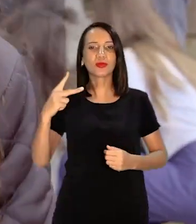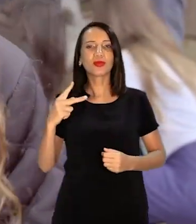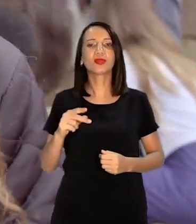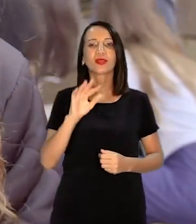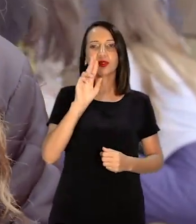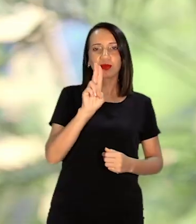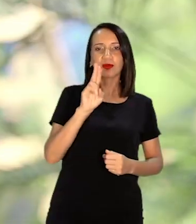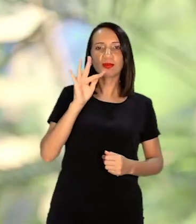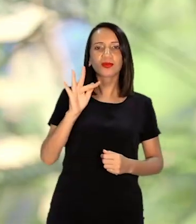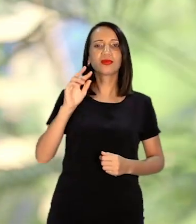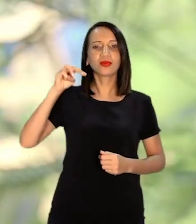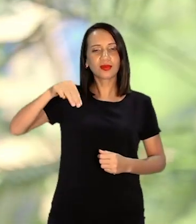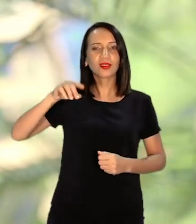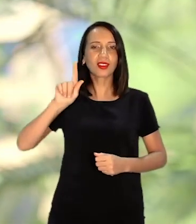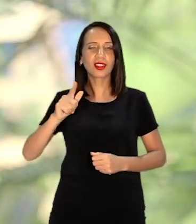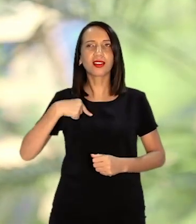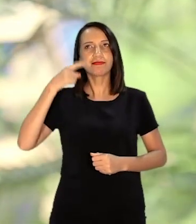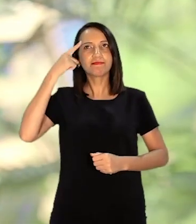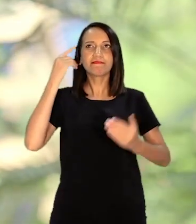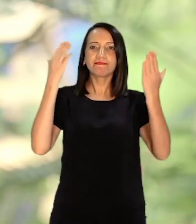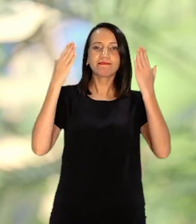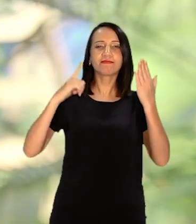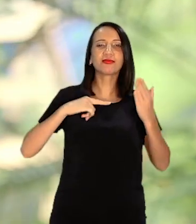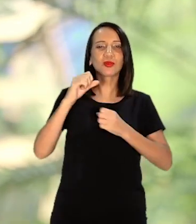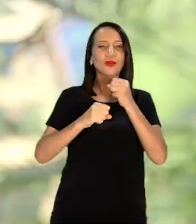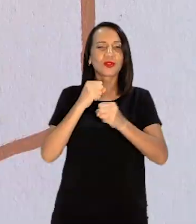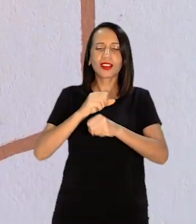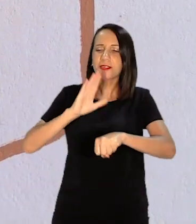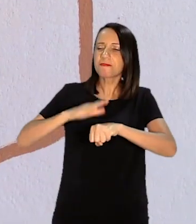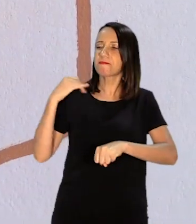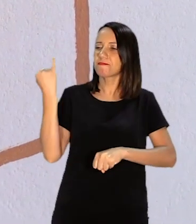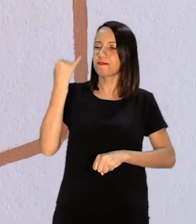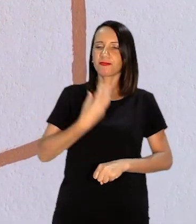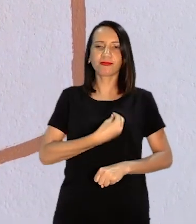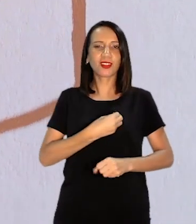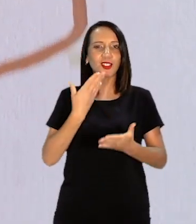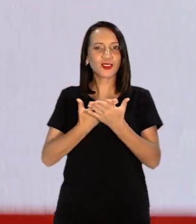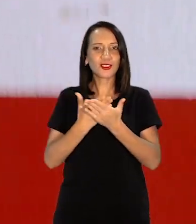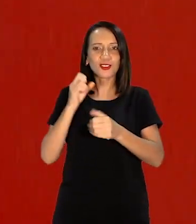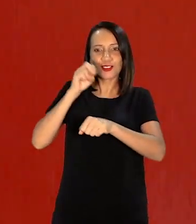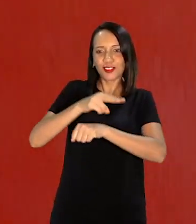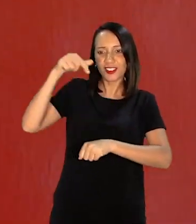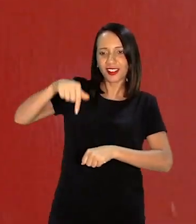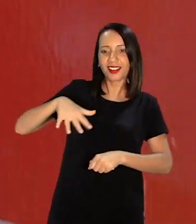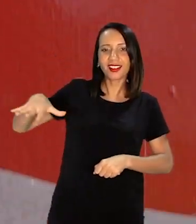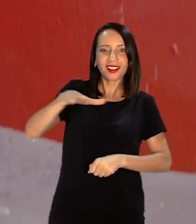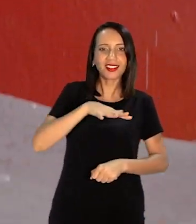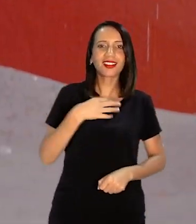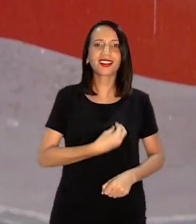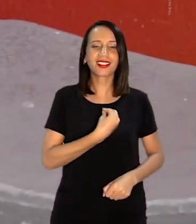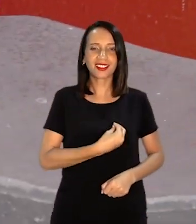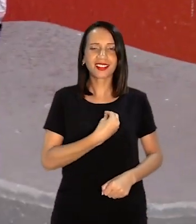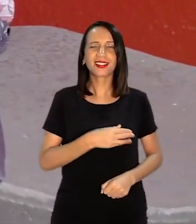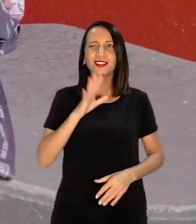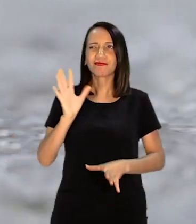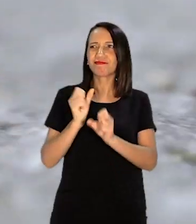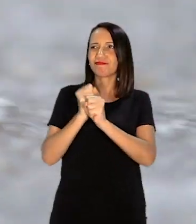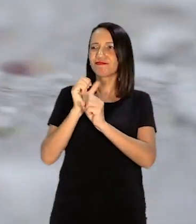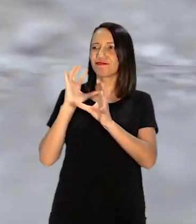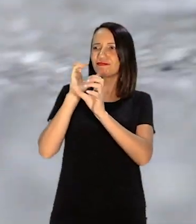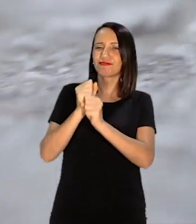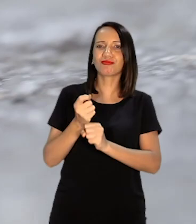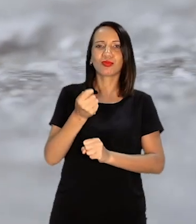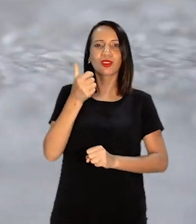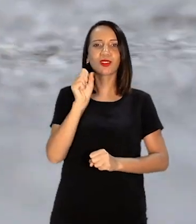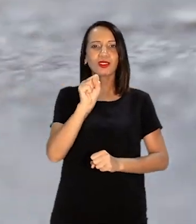prestar psicologia. O ano que eu estudei aqui foi o ano mais importante da minha vida. E isso já faz quase oito